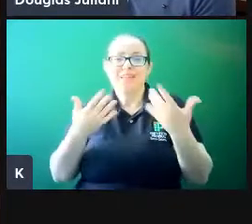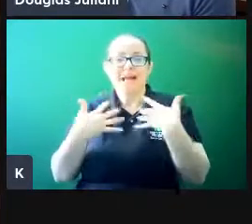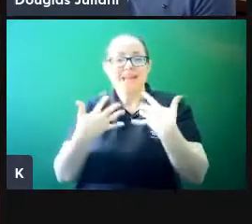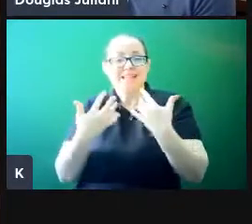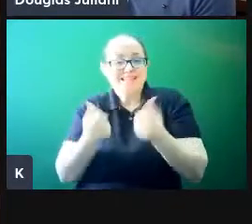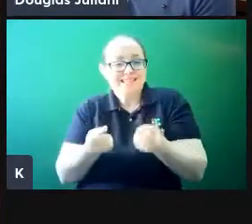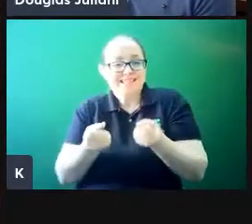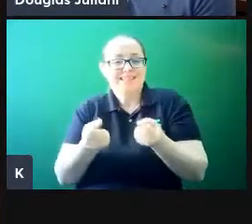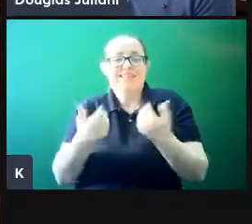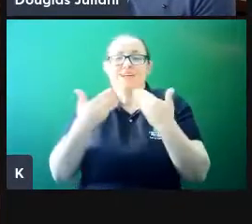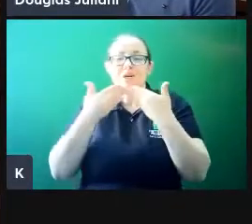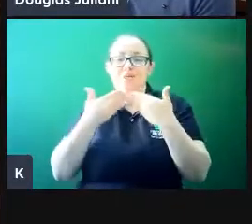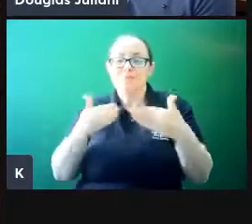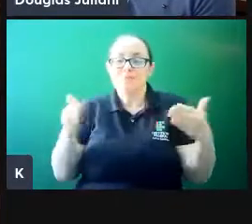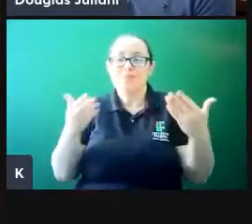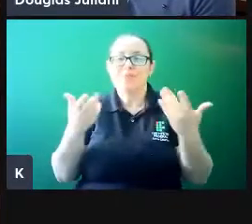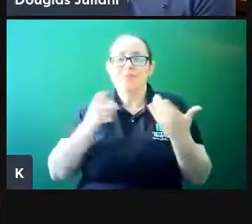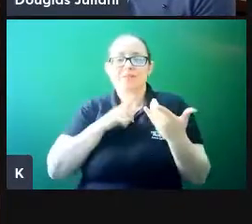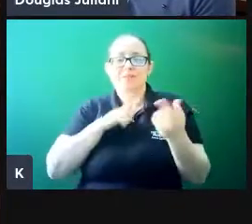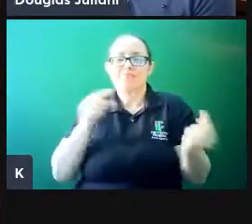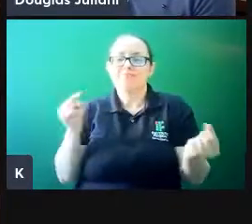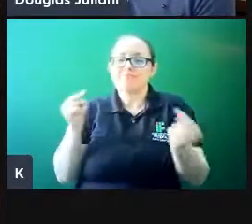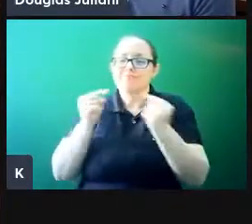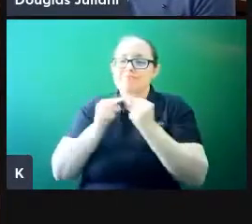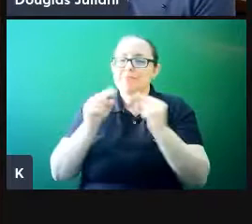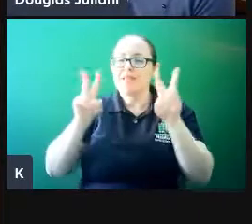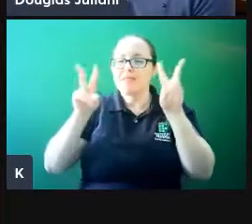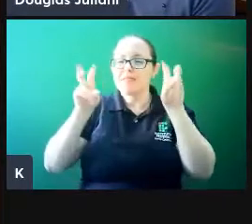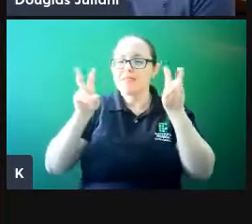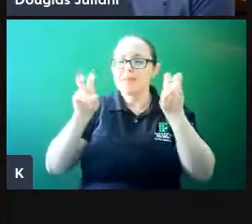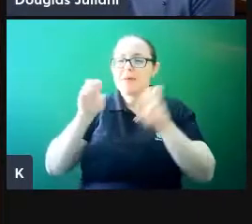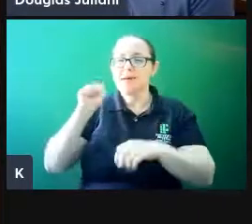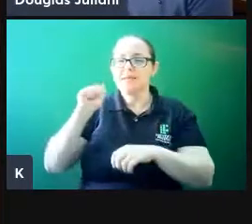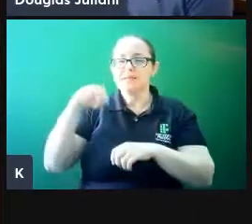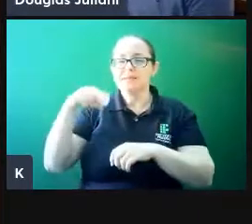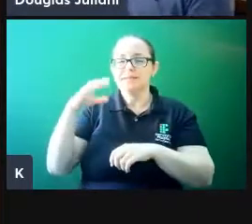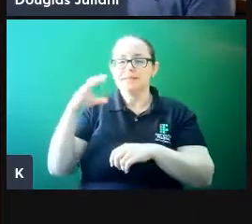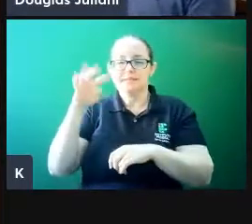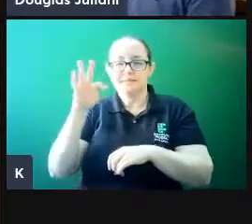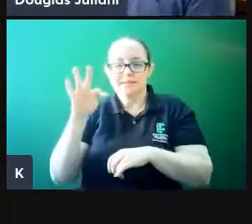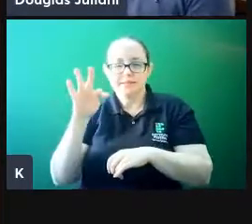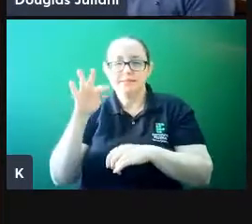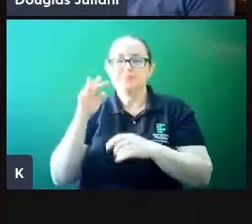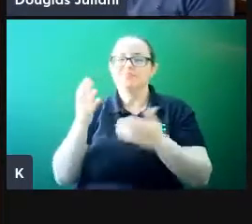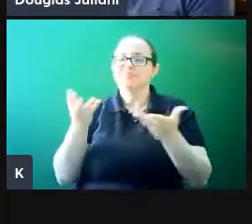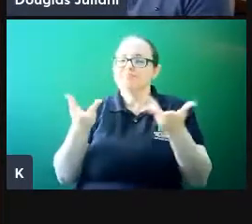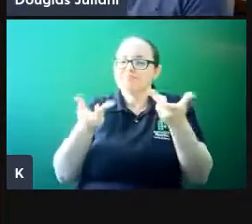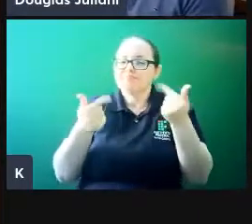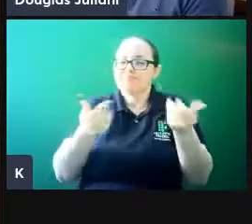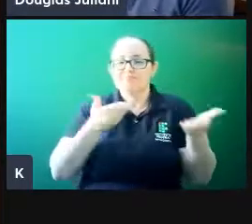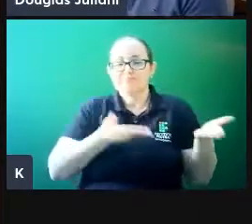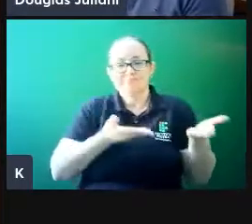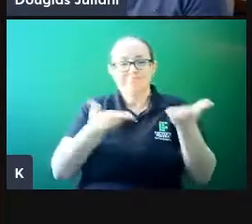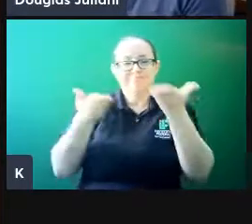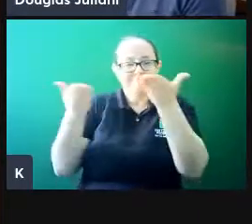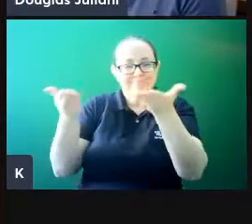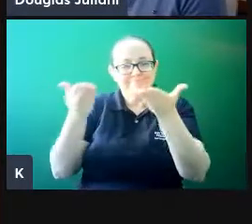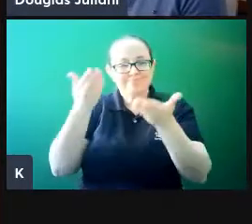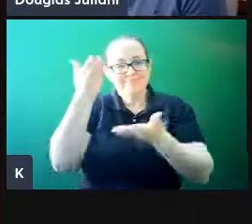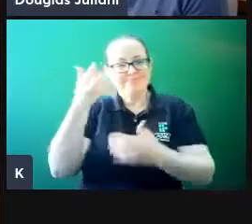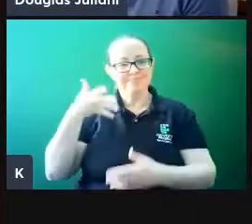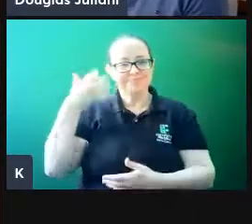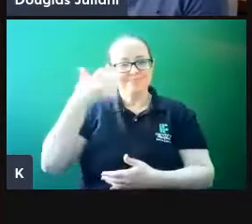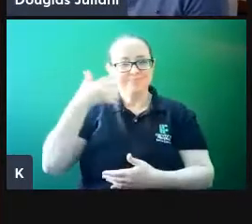abertura que tem tudo a ver com a temática da semana. Vamos prestigiar e passo a palavra, então, ao professor.